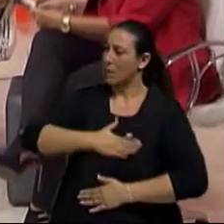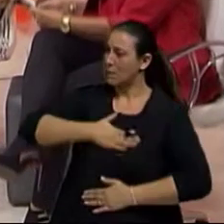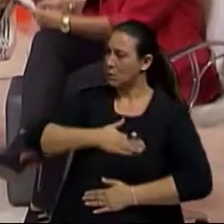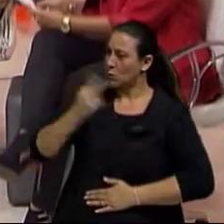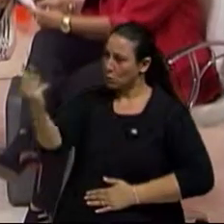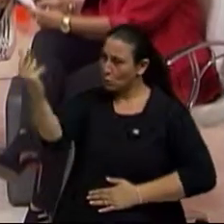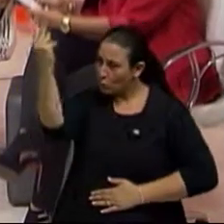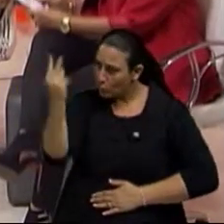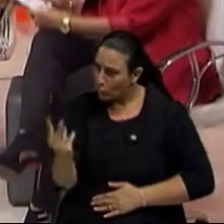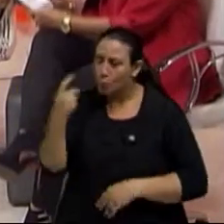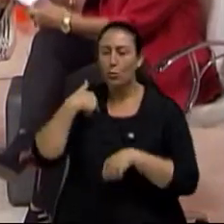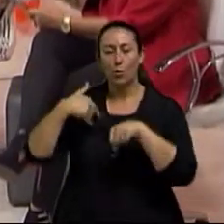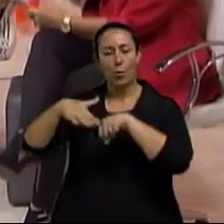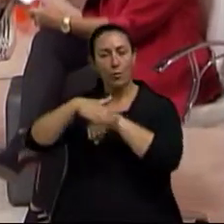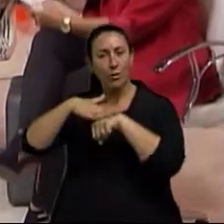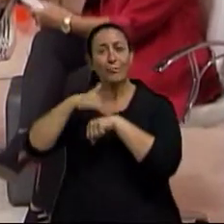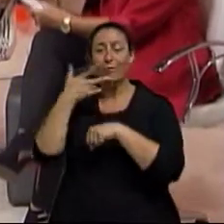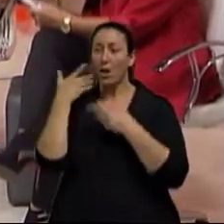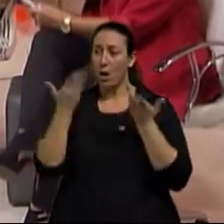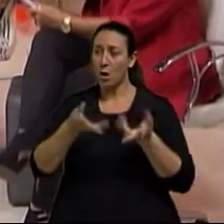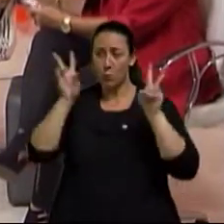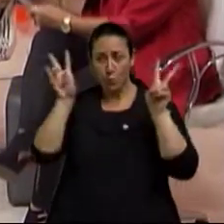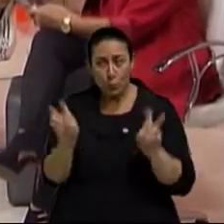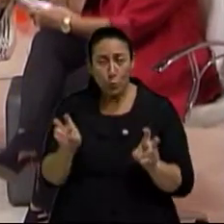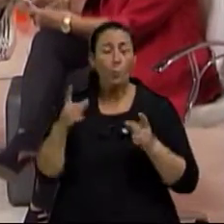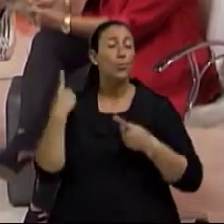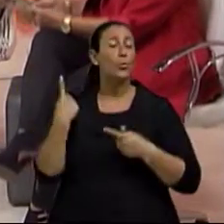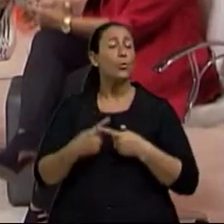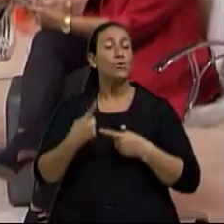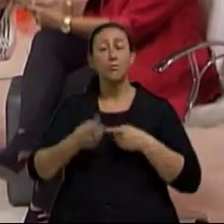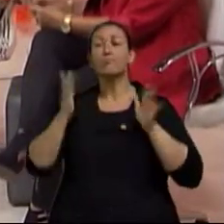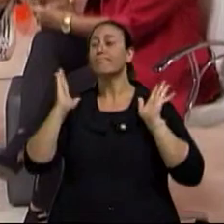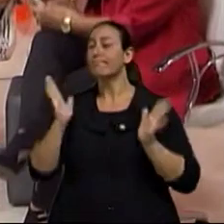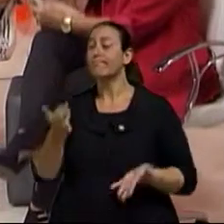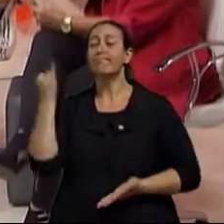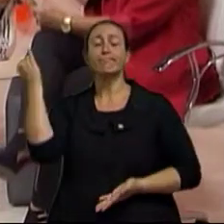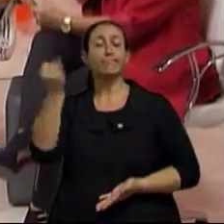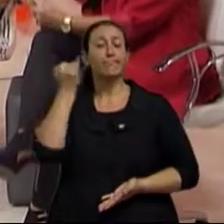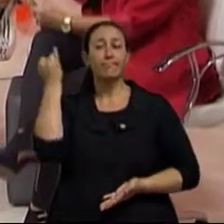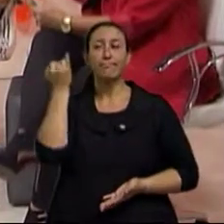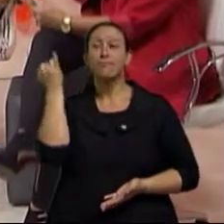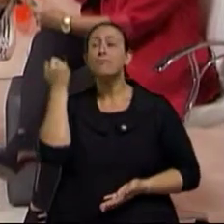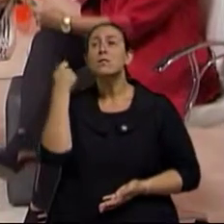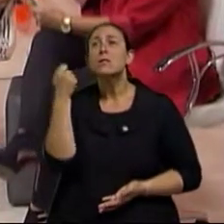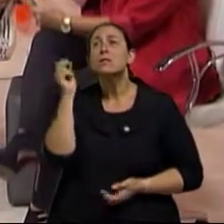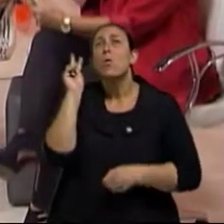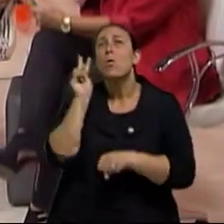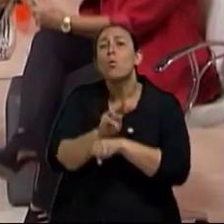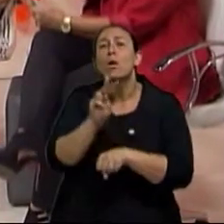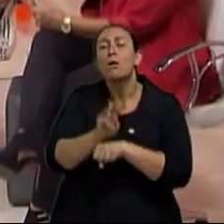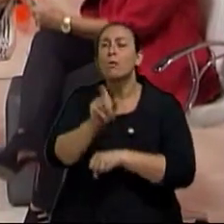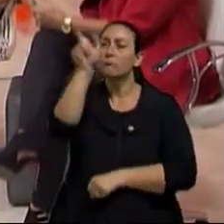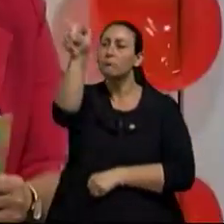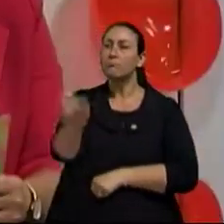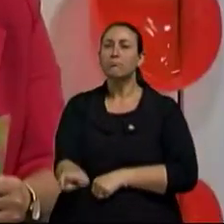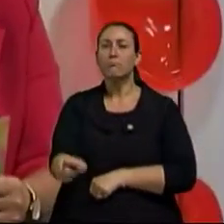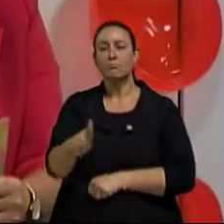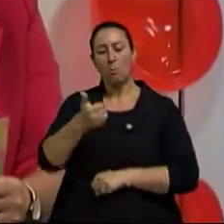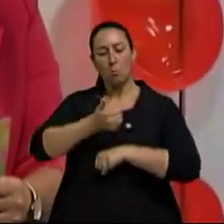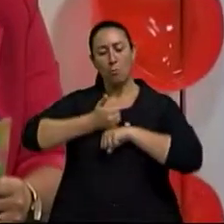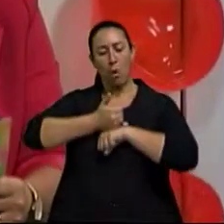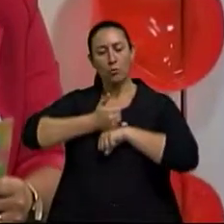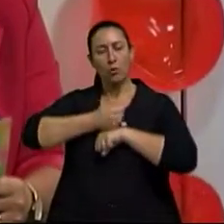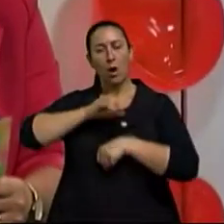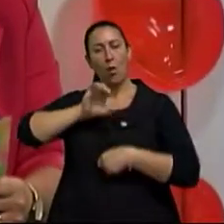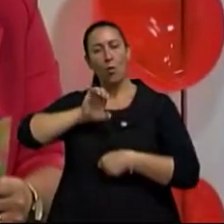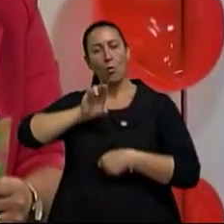possa tratar deste assunto, né? Para que a gente possa falar sobre o cuidador. E hoje nós já temos